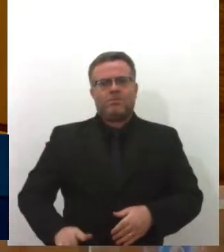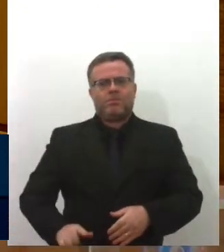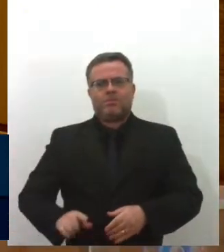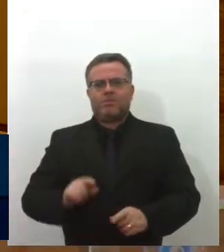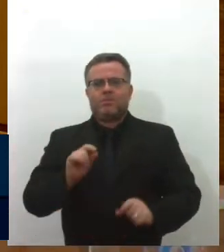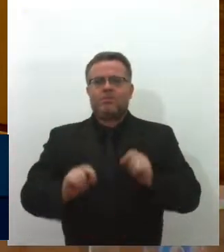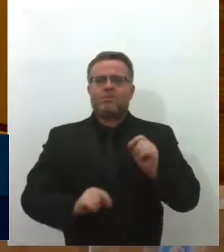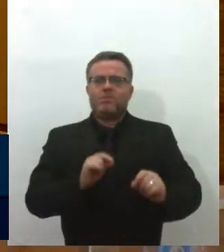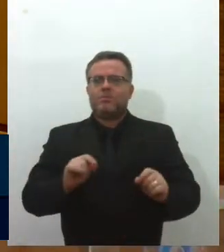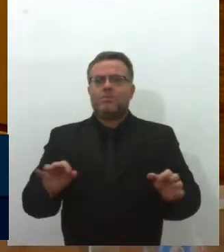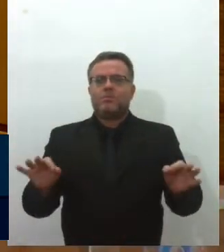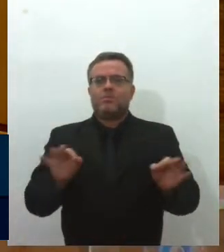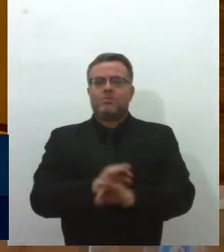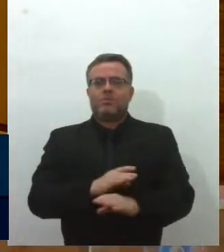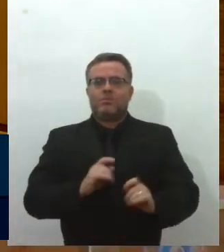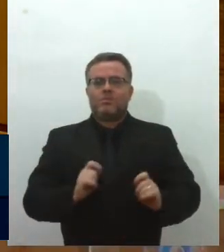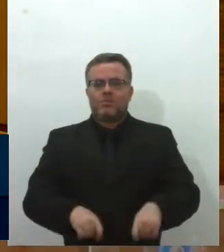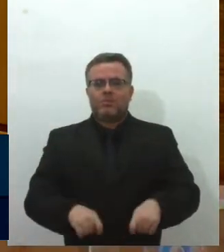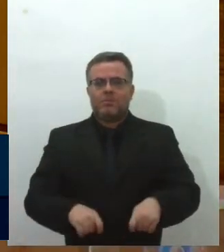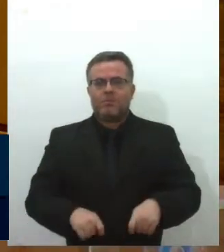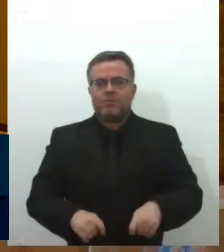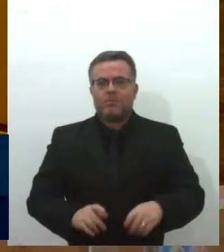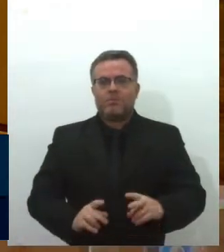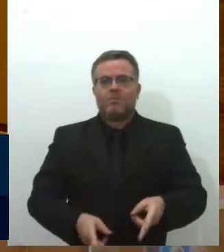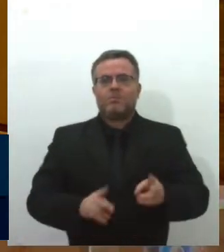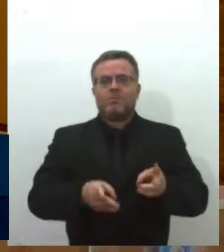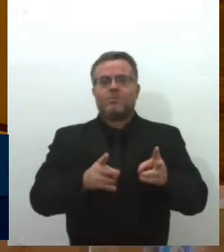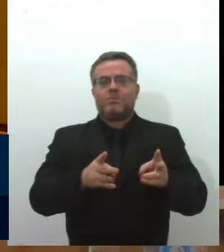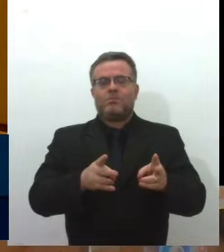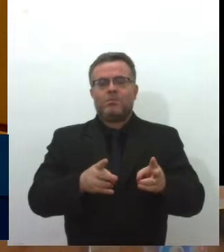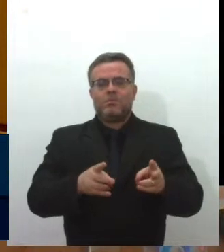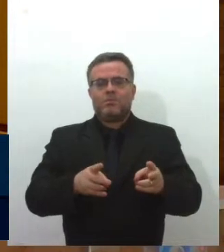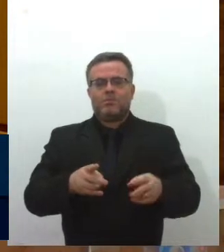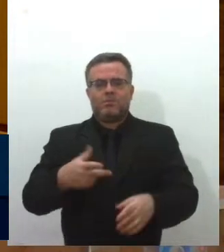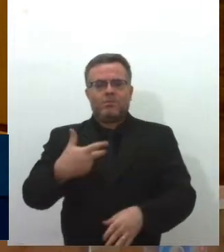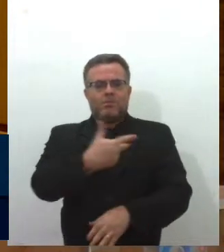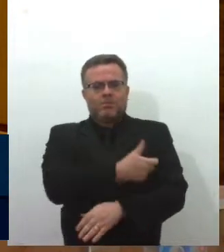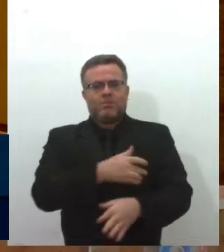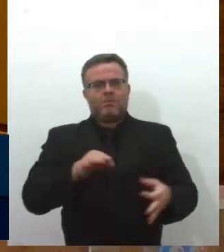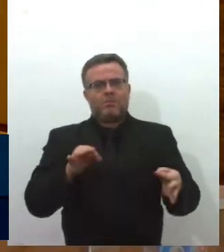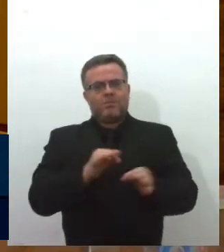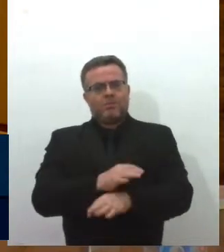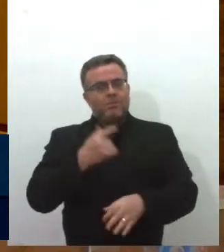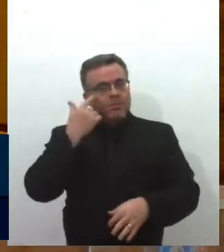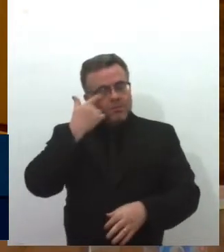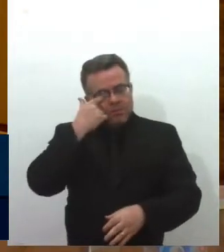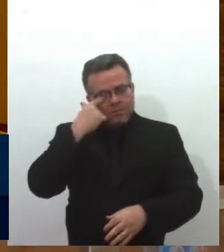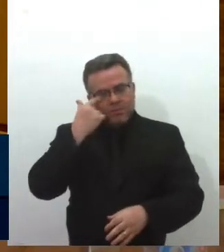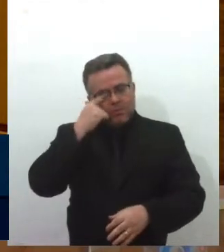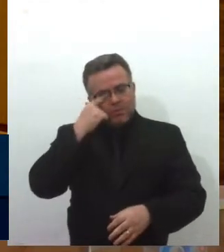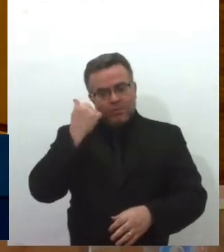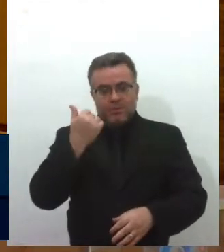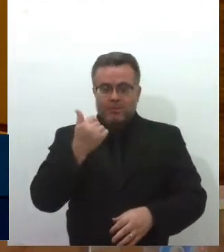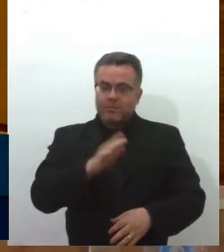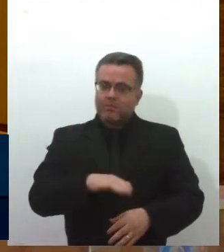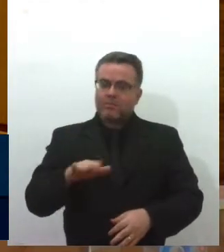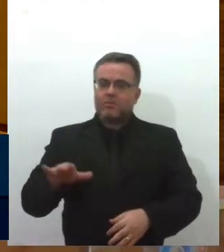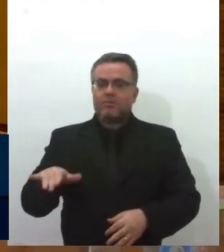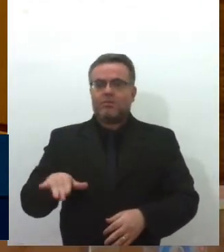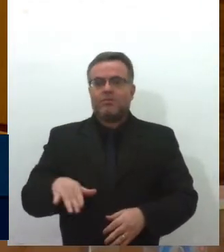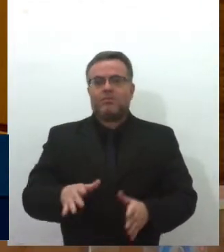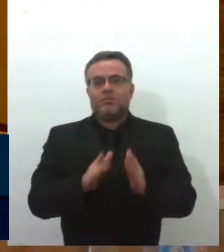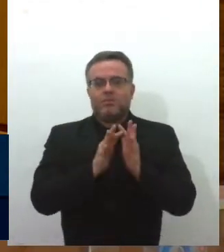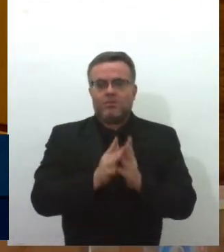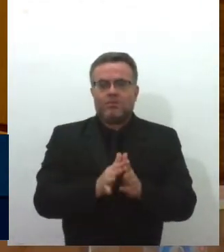excepcionalizasse a vacinação das crianças autistas. A